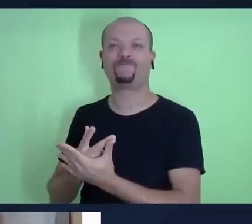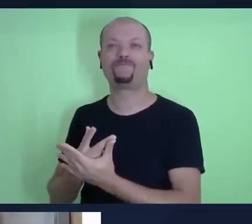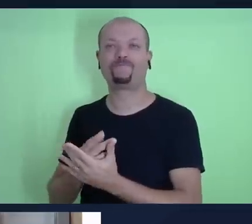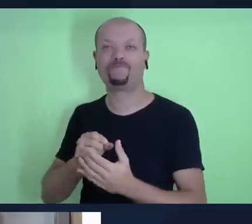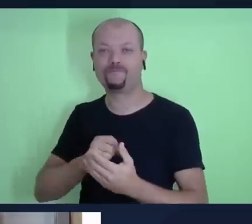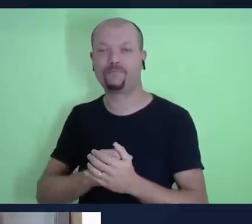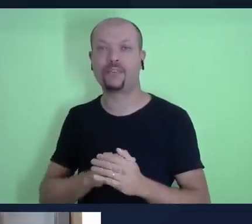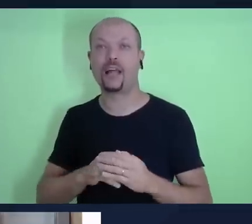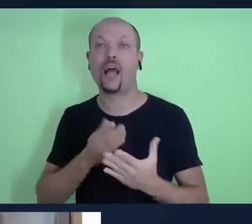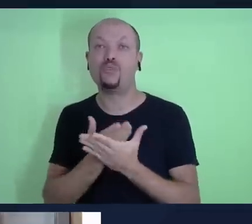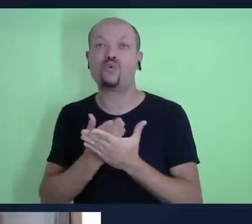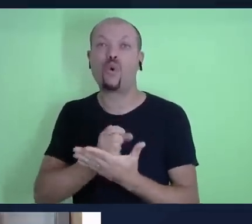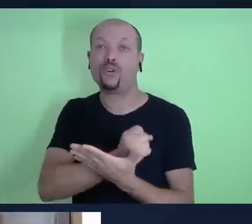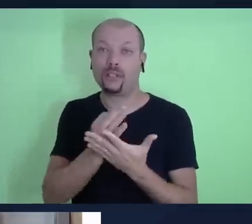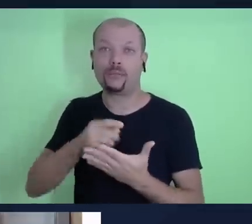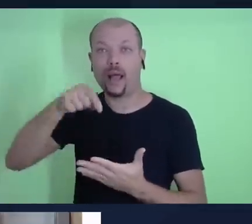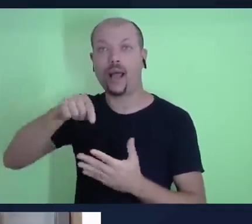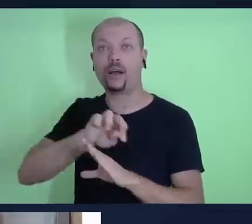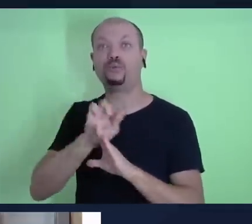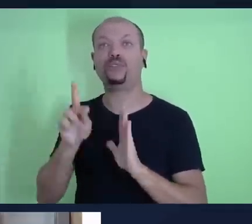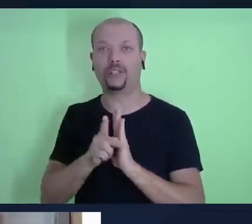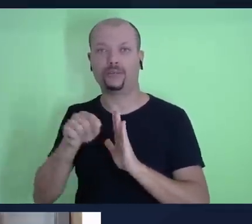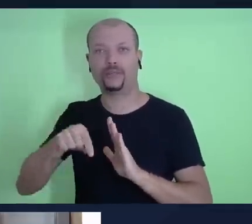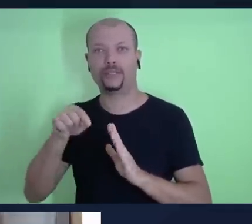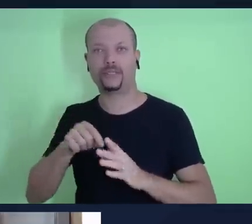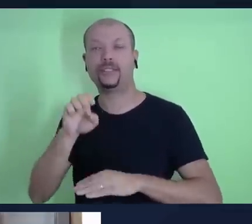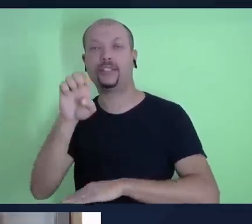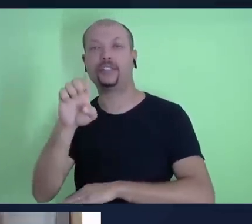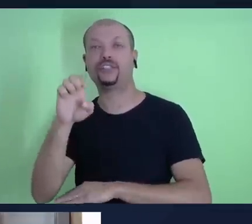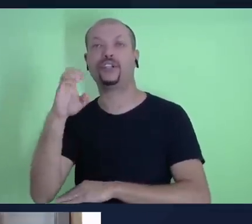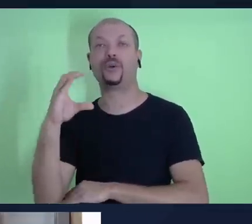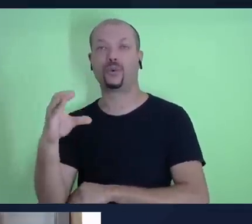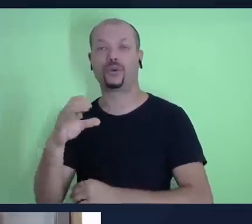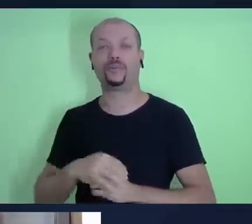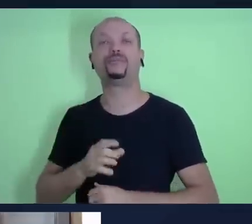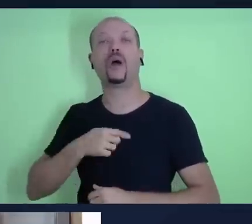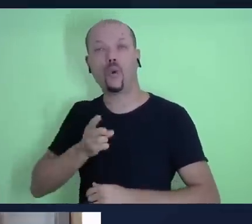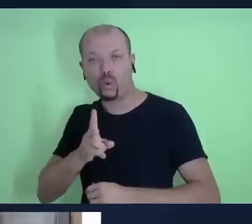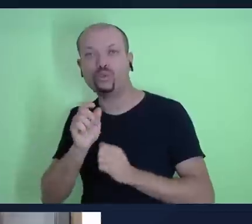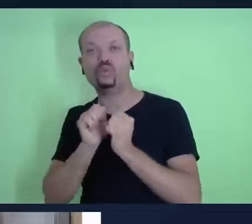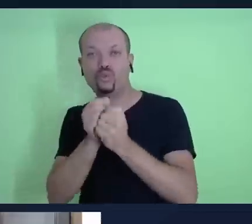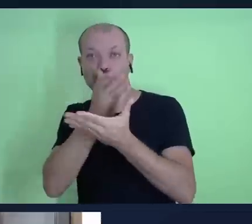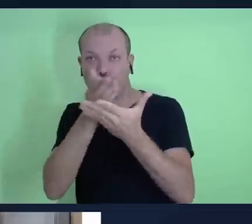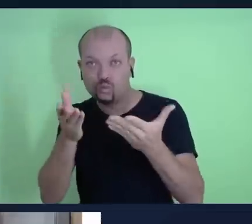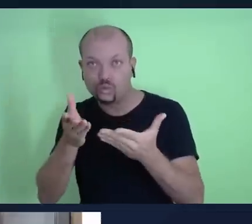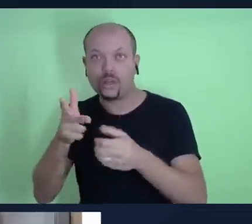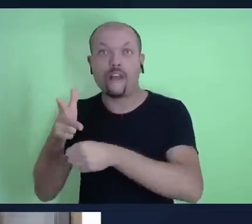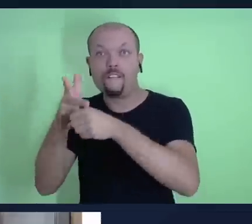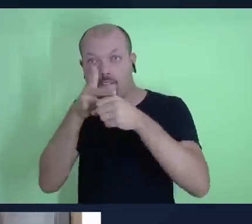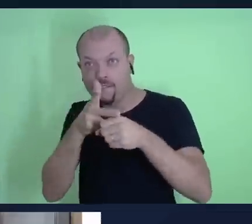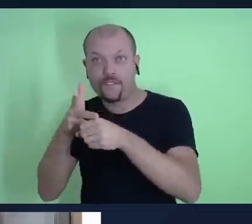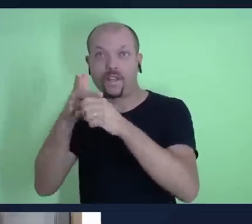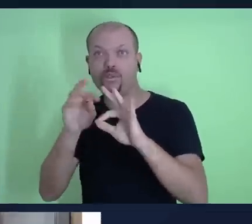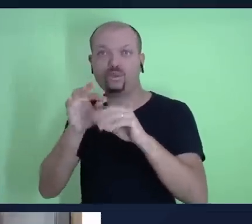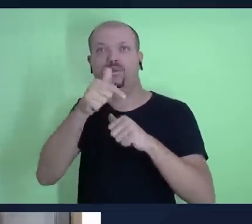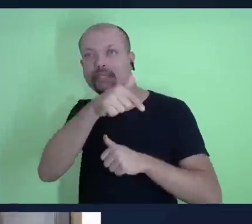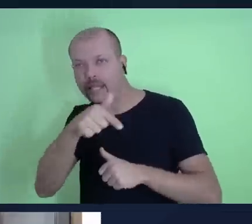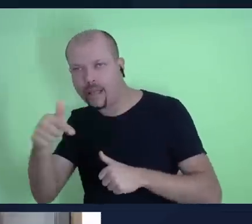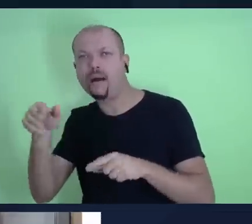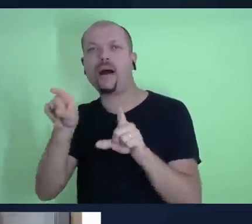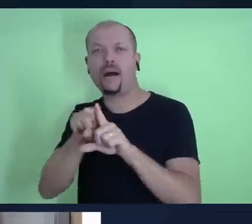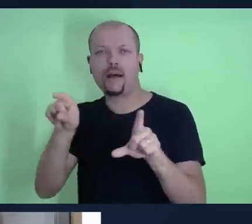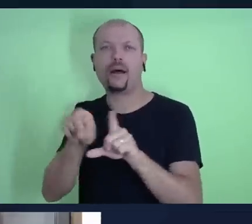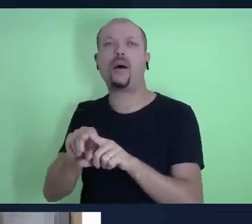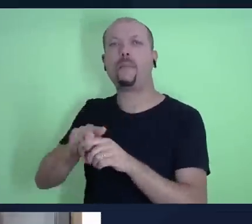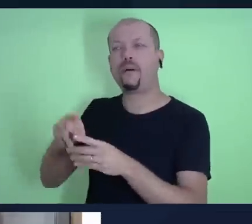aqui na igreja do Unaspe, Engenheiro Coelho. Eu continuarei com vocês nas lições semanais, o professor Everson